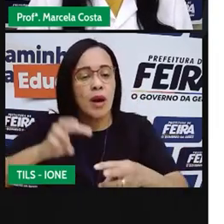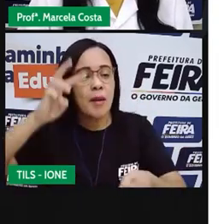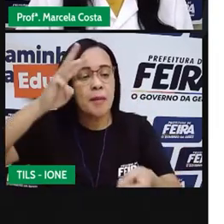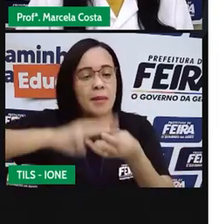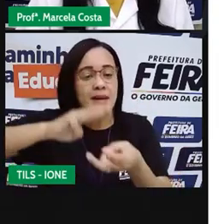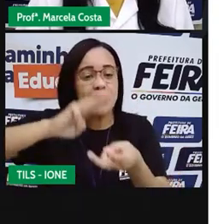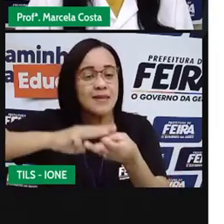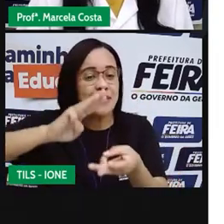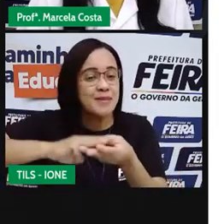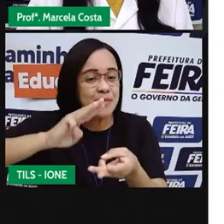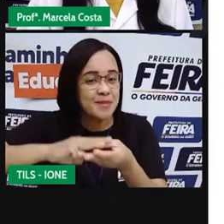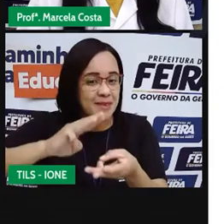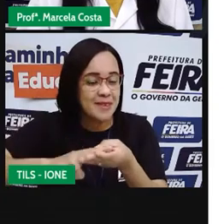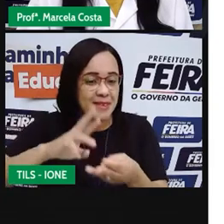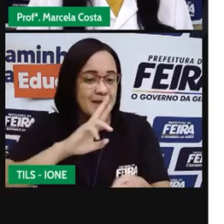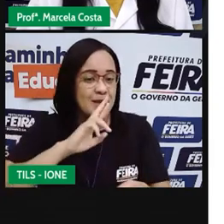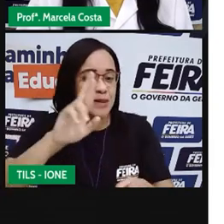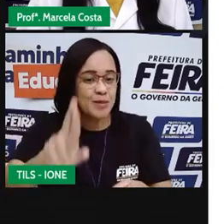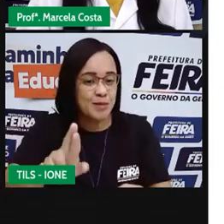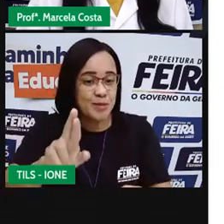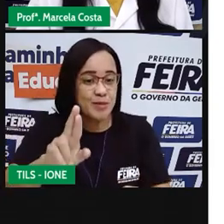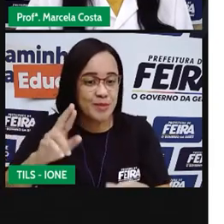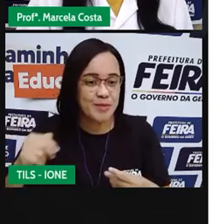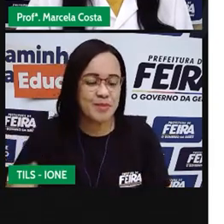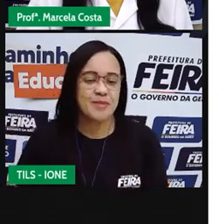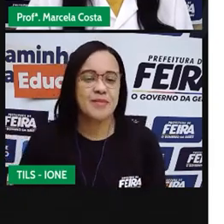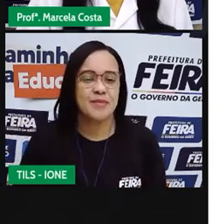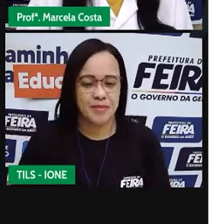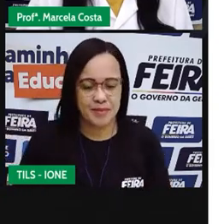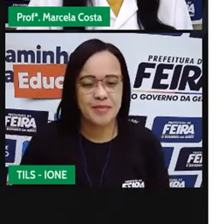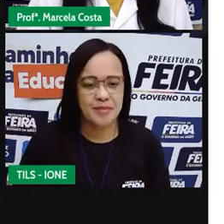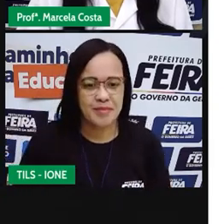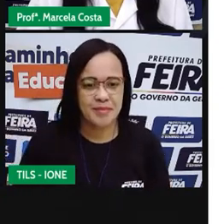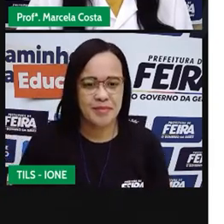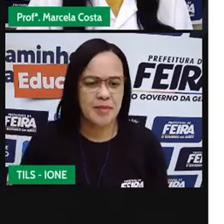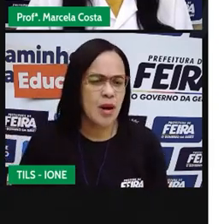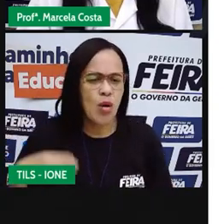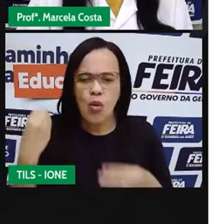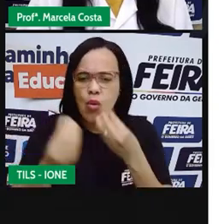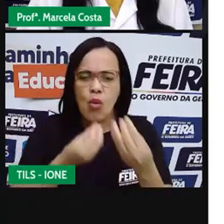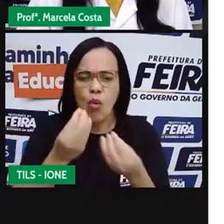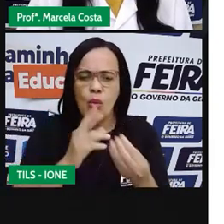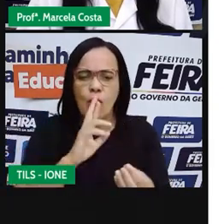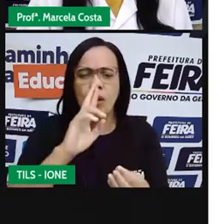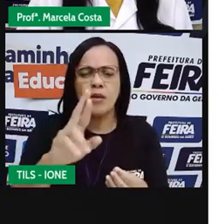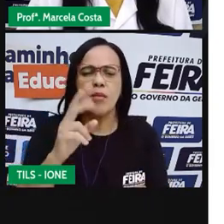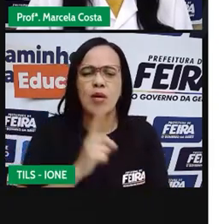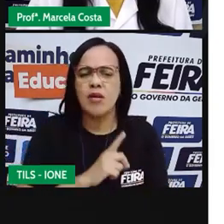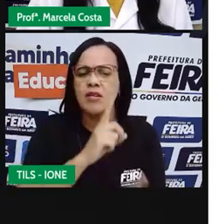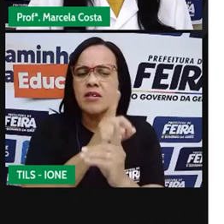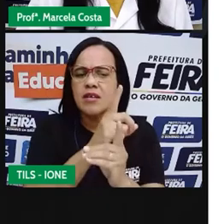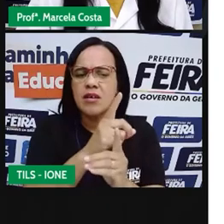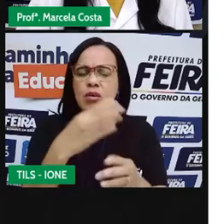vou mostrar como a gente pode resolver esses problemas tá